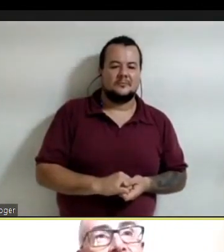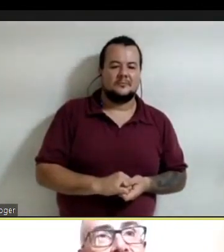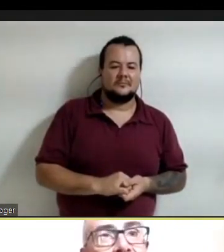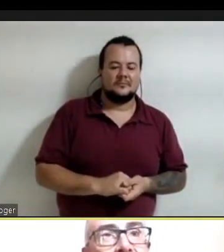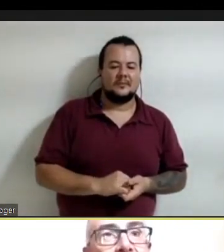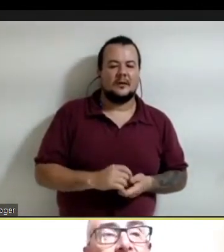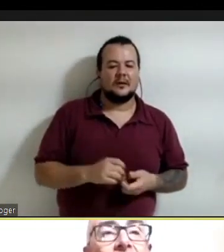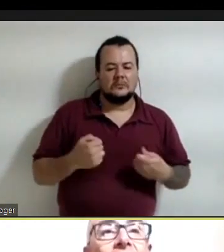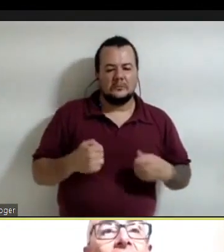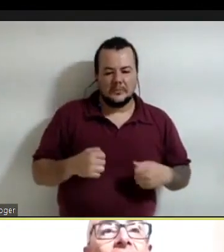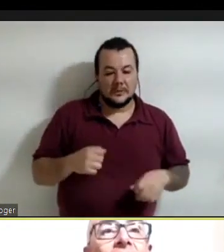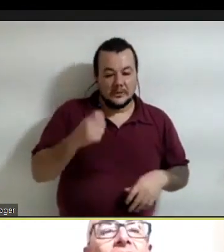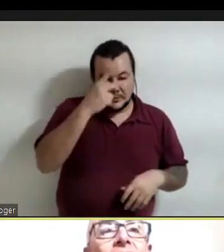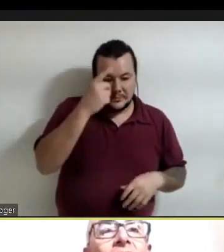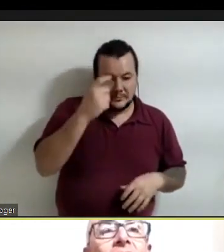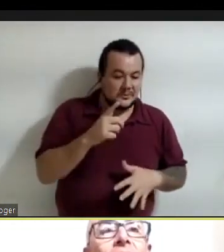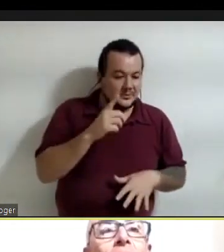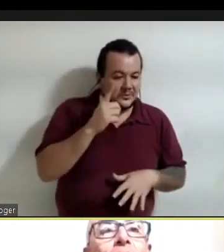maiores.